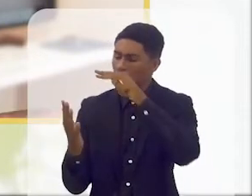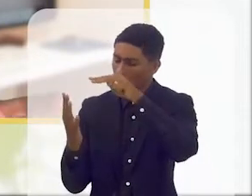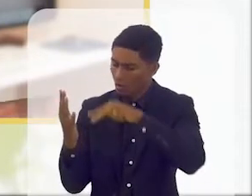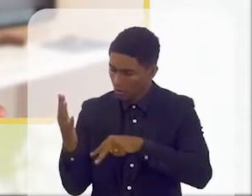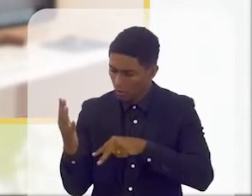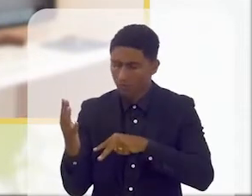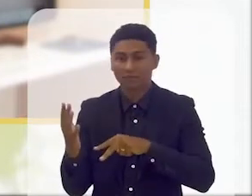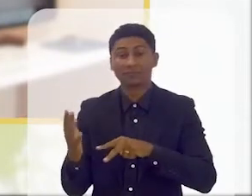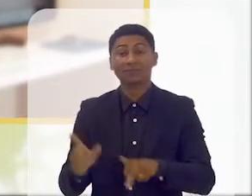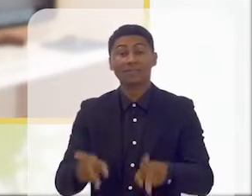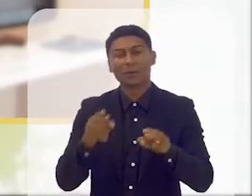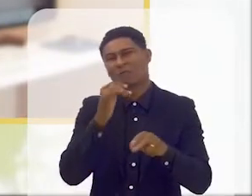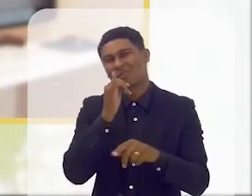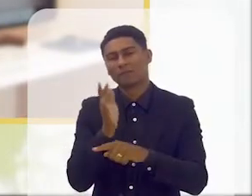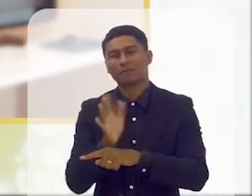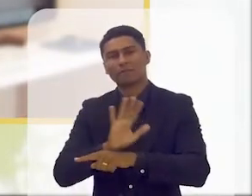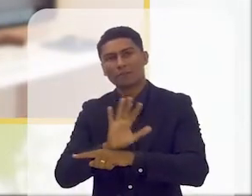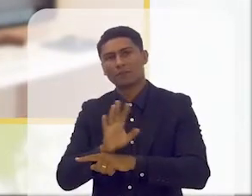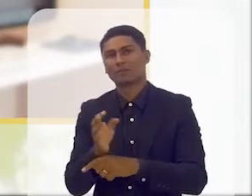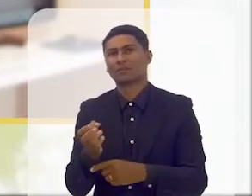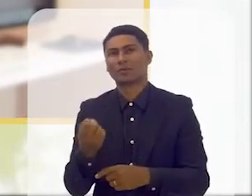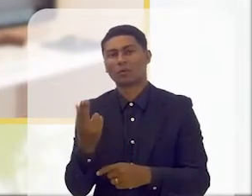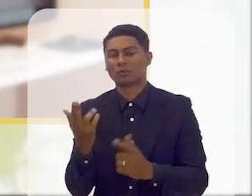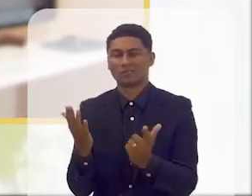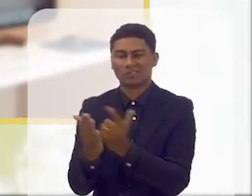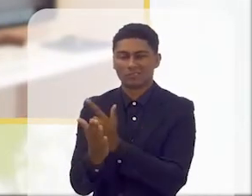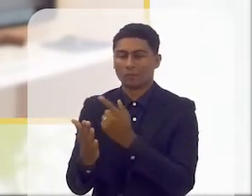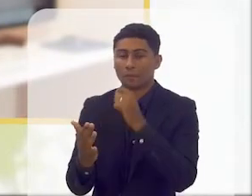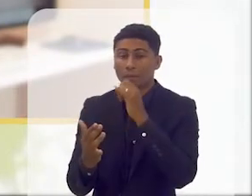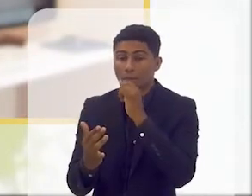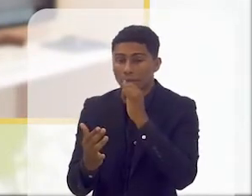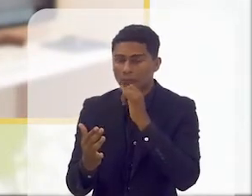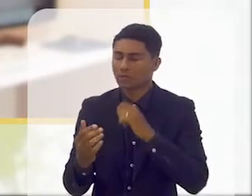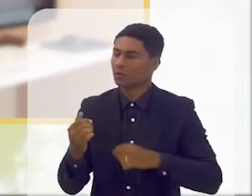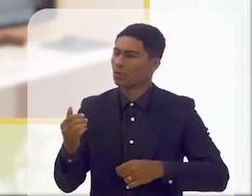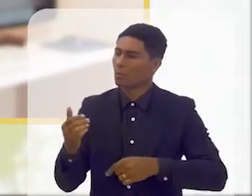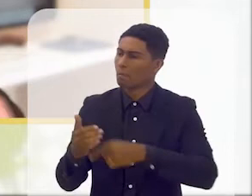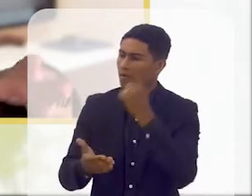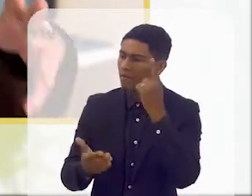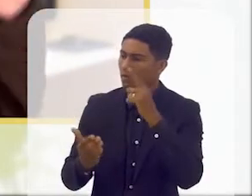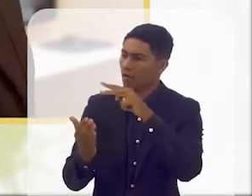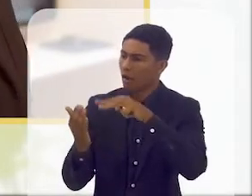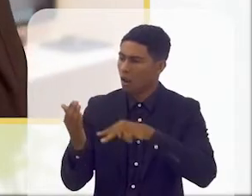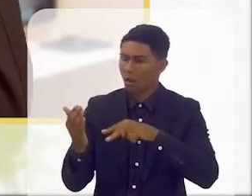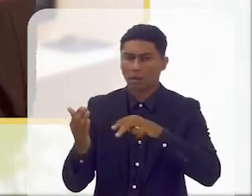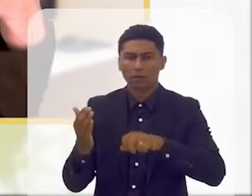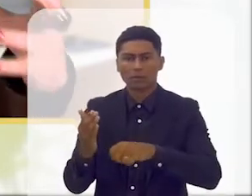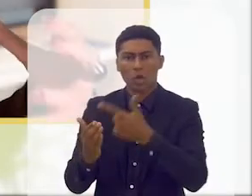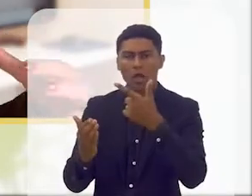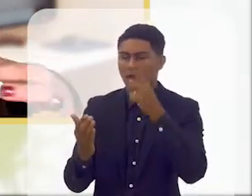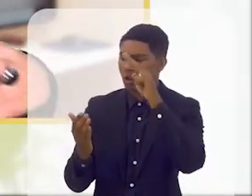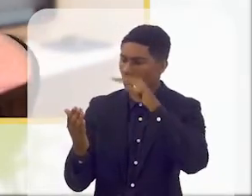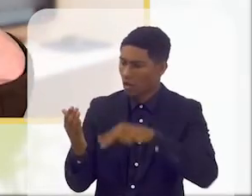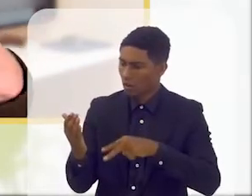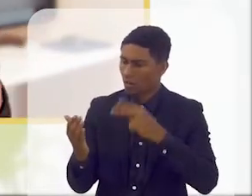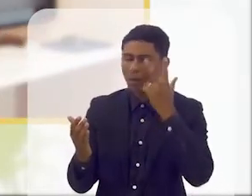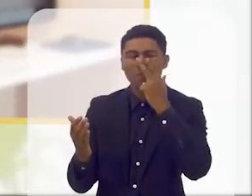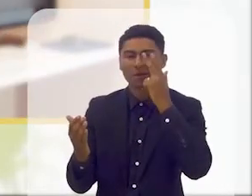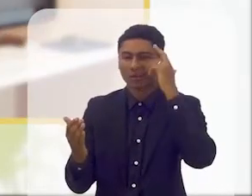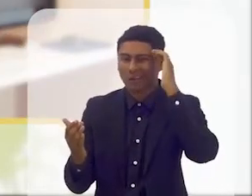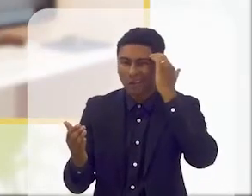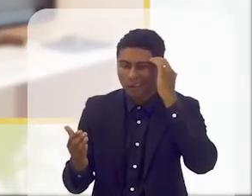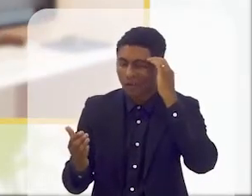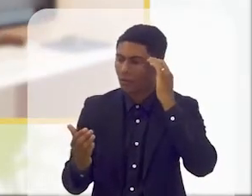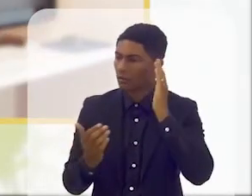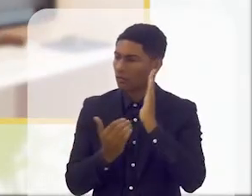um filme ou um livro mesmo a gente lê uma vez lê duas vezes e como as interpretações vão mudando